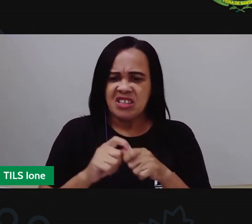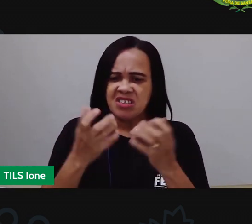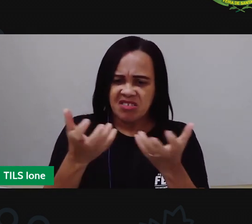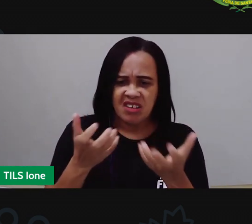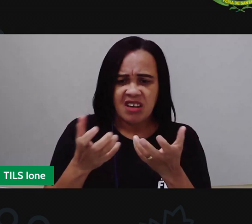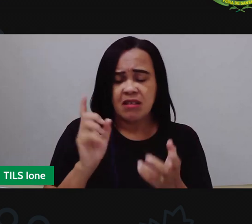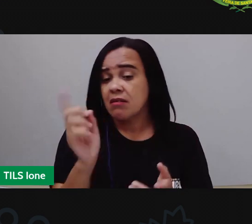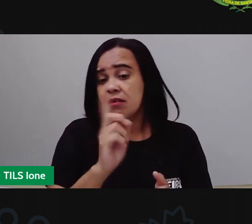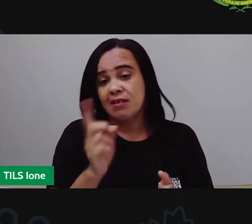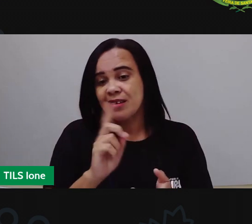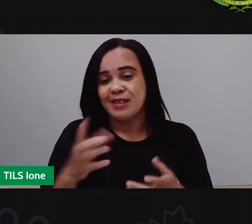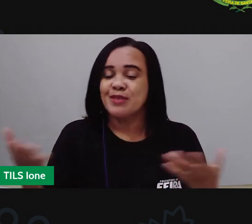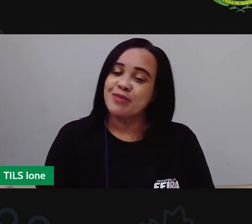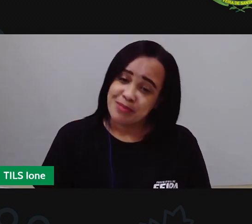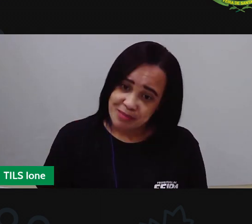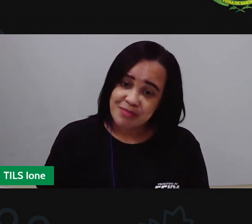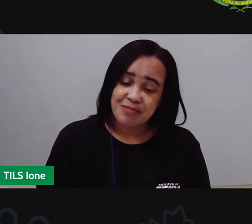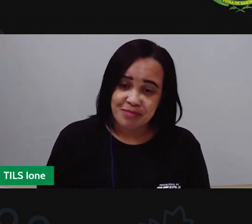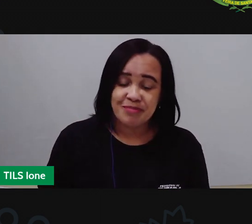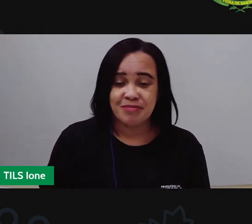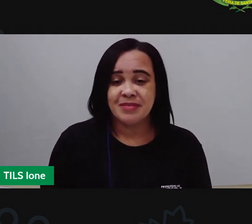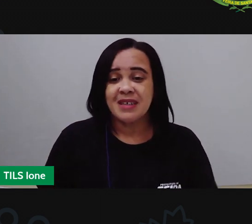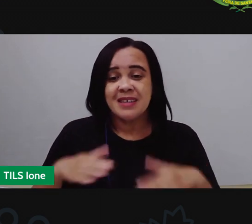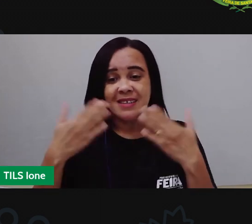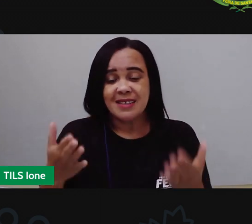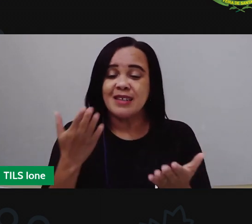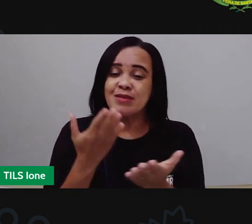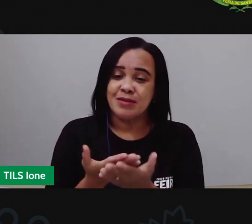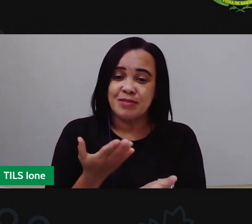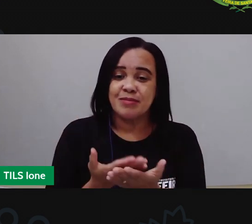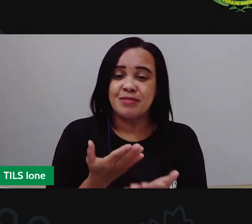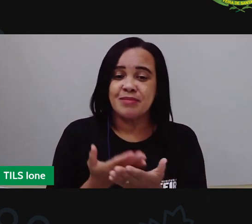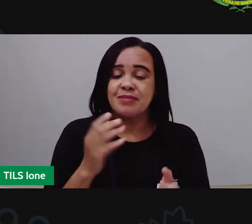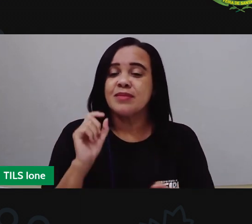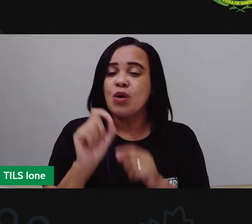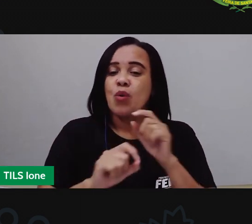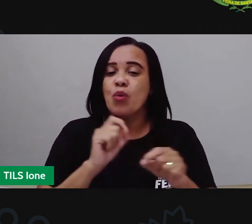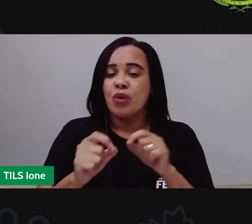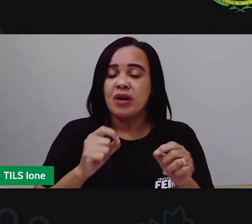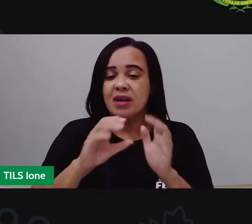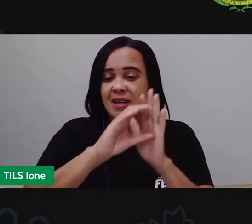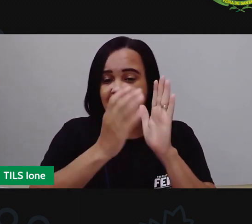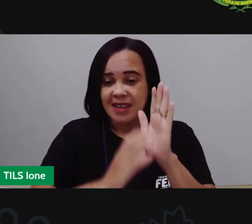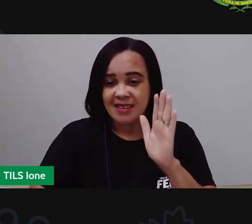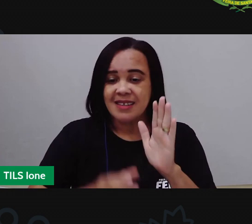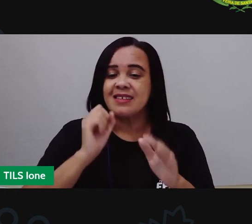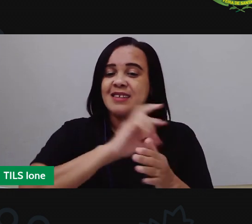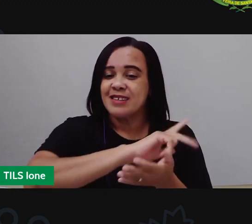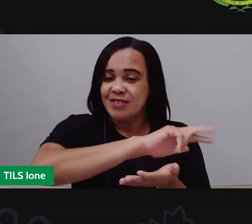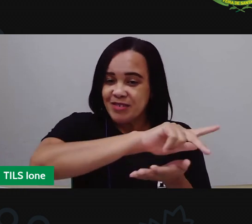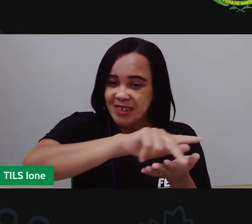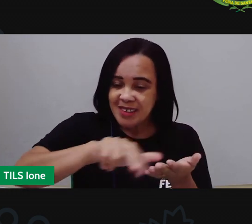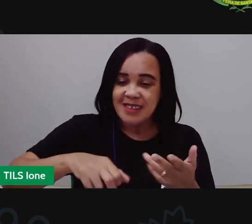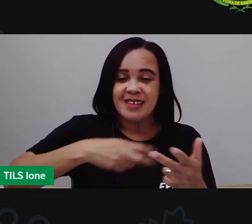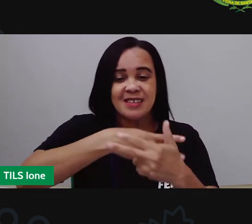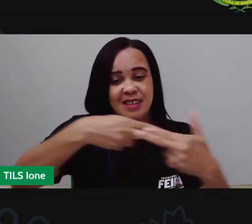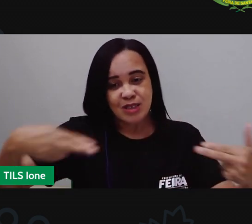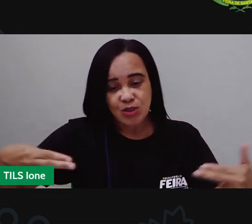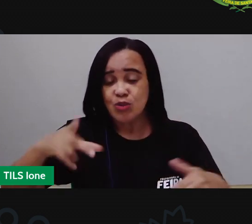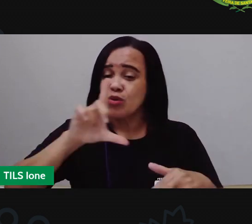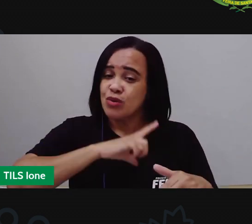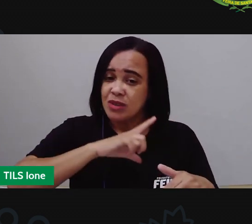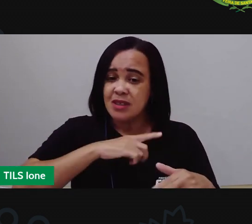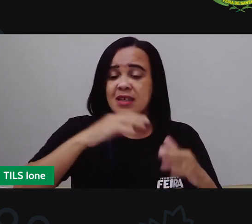vendo aqui durante a aula como você pode fazer para observar as características diferentes dos objetos que você tem em casa